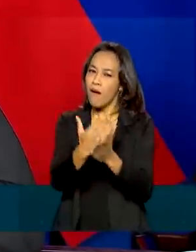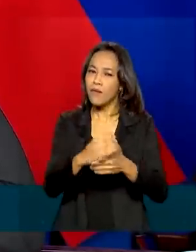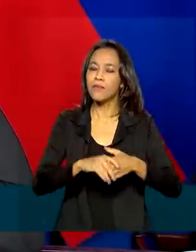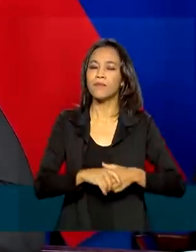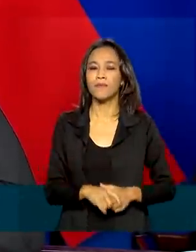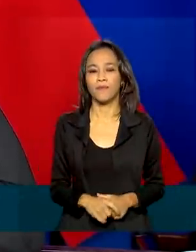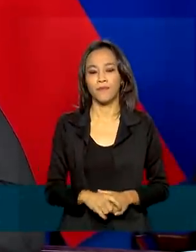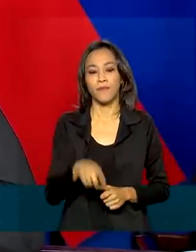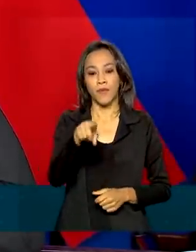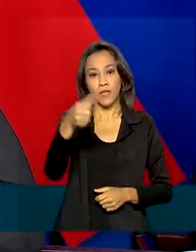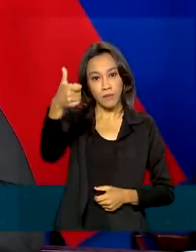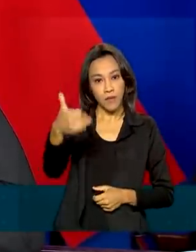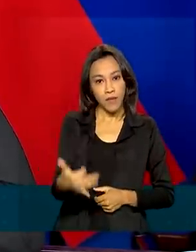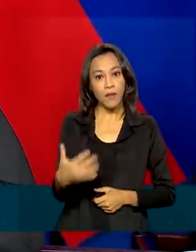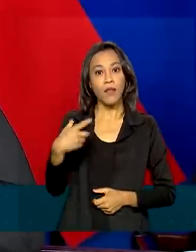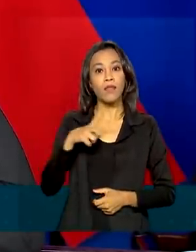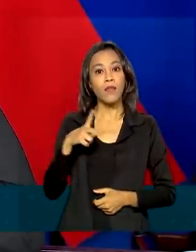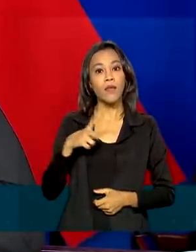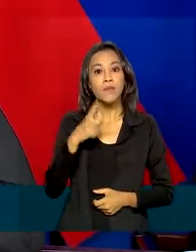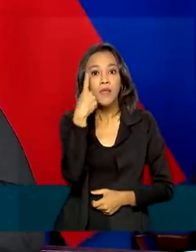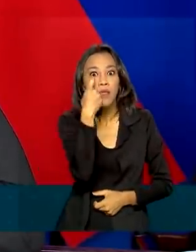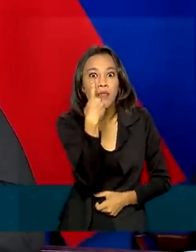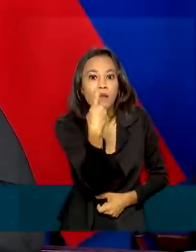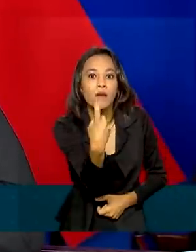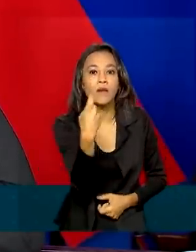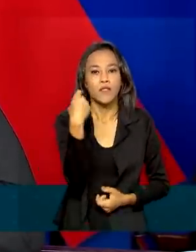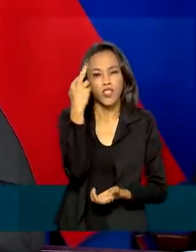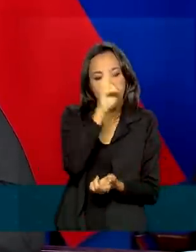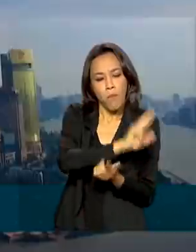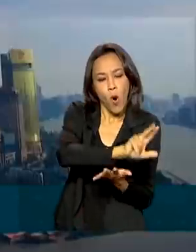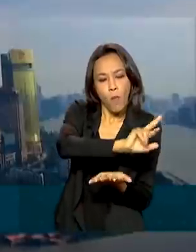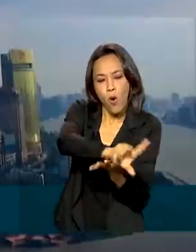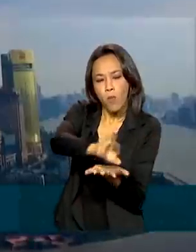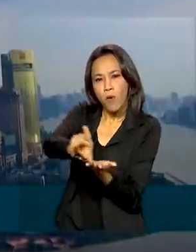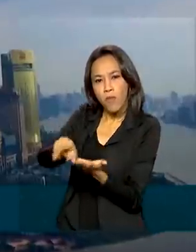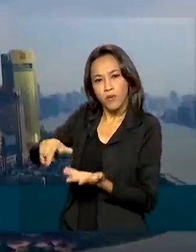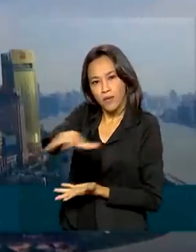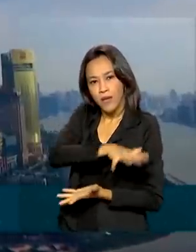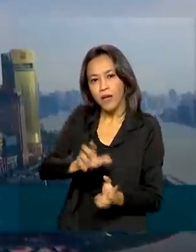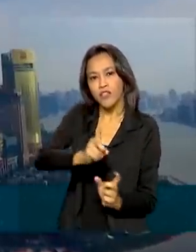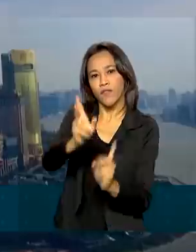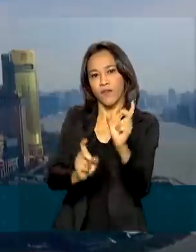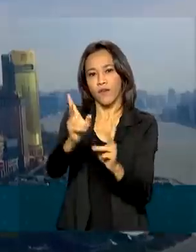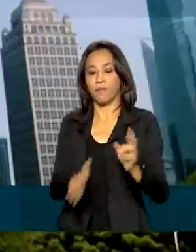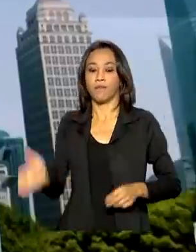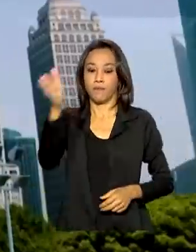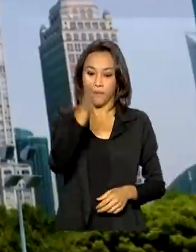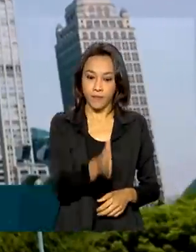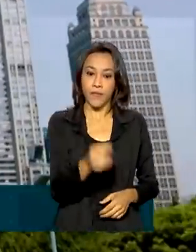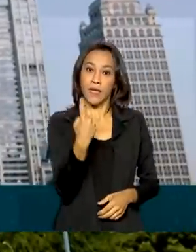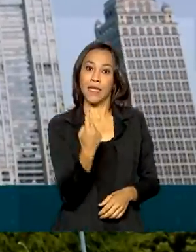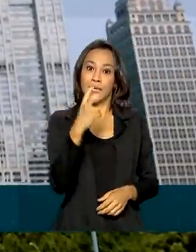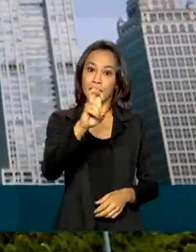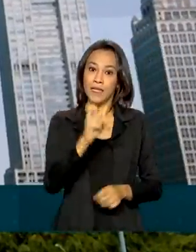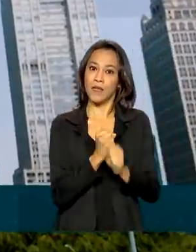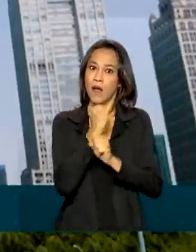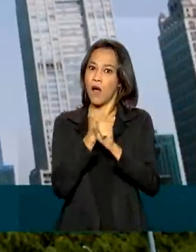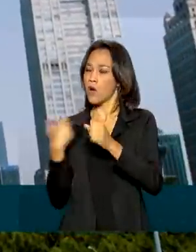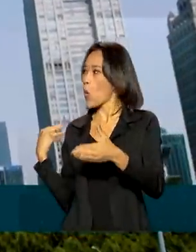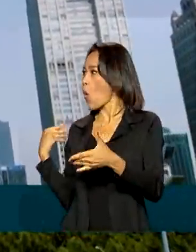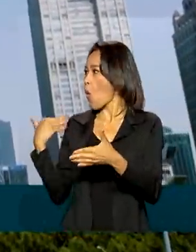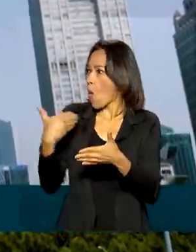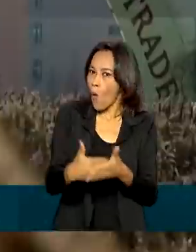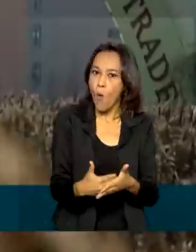Temos interesse em diversificar nossa pauta exportadora. Nos 15 anos de existência, as exportações do